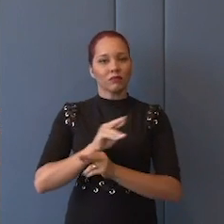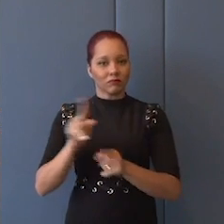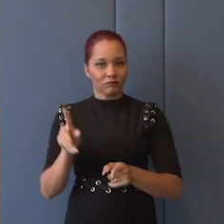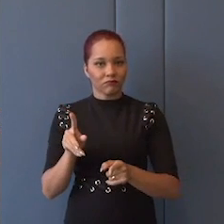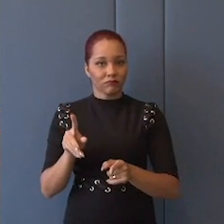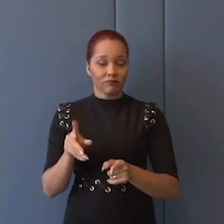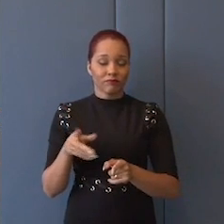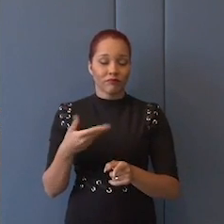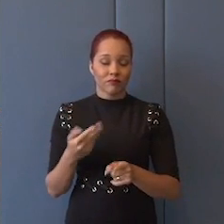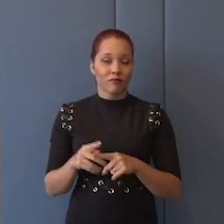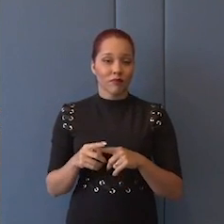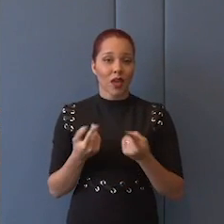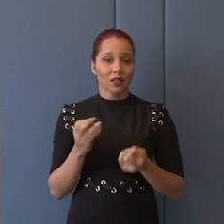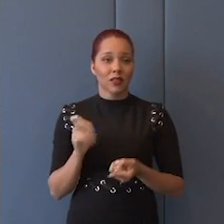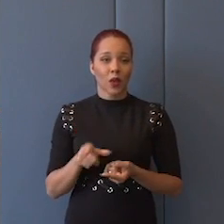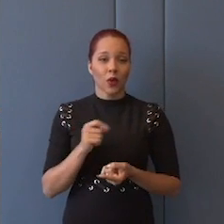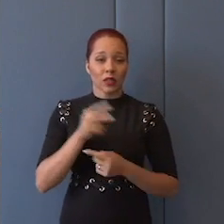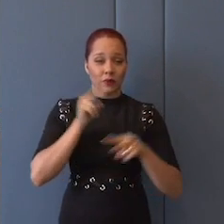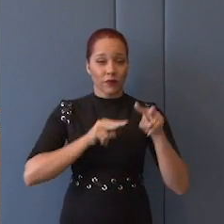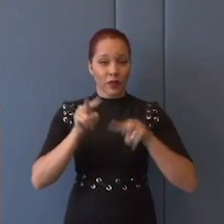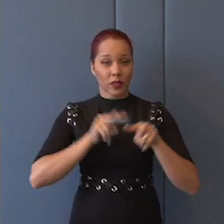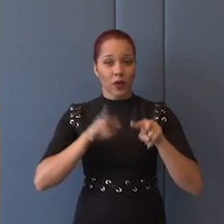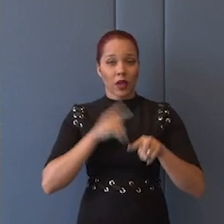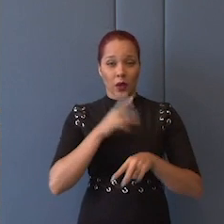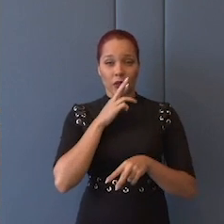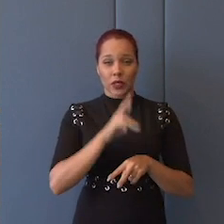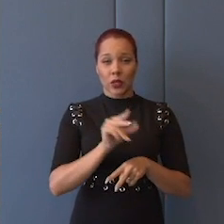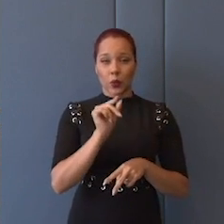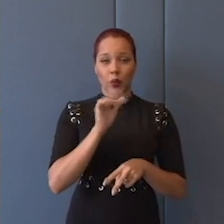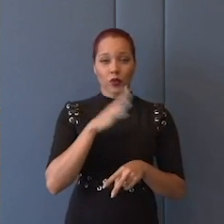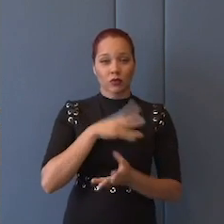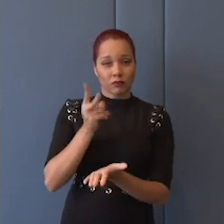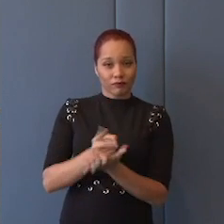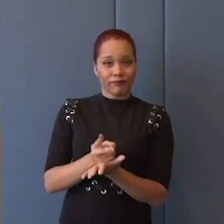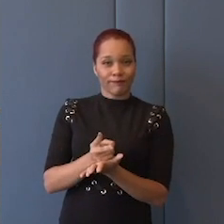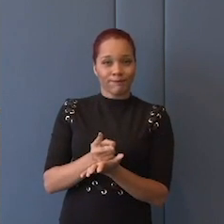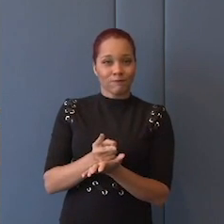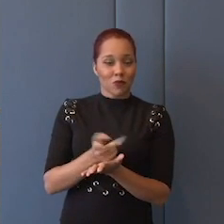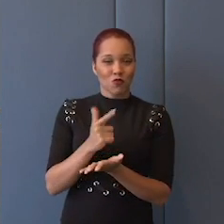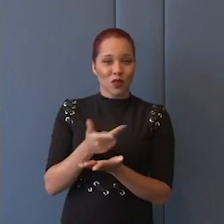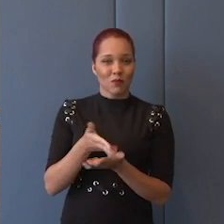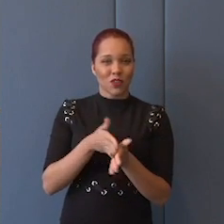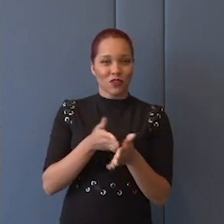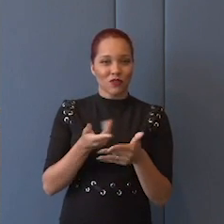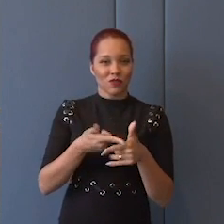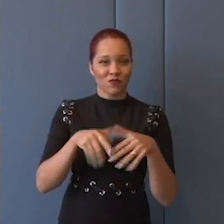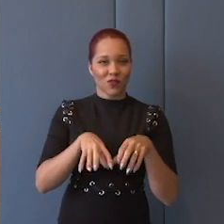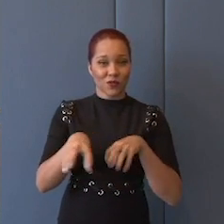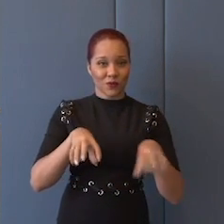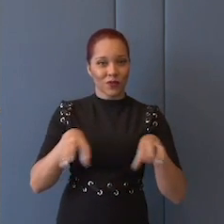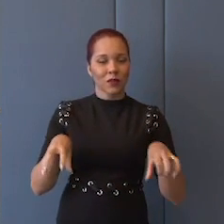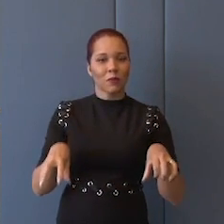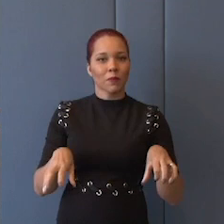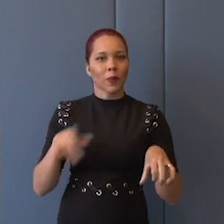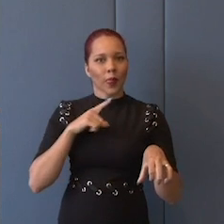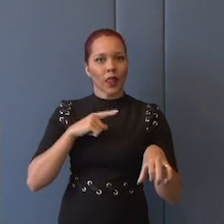é... Essa visão é um pouco o resultado de uma petrificação. Ela é uma fragmentação. Isso vinha sendo,